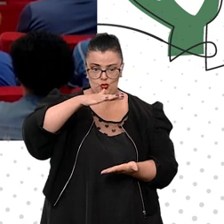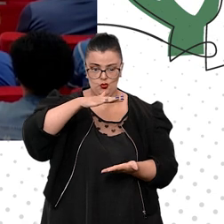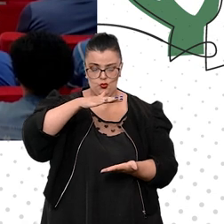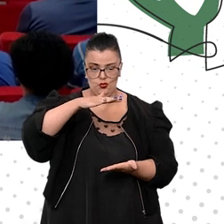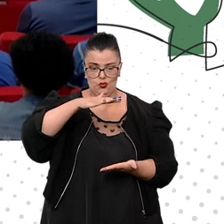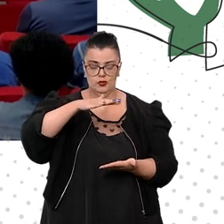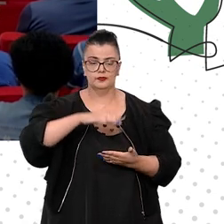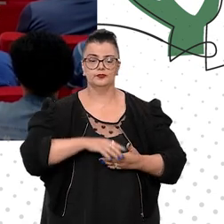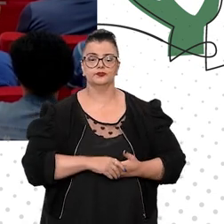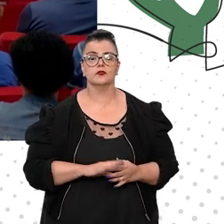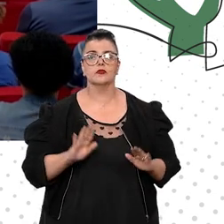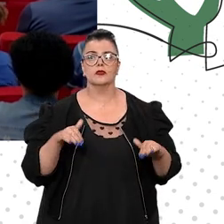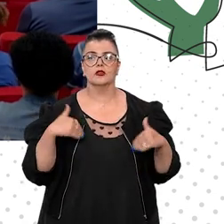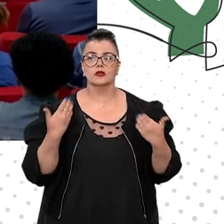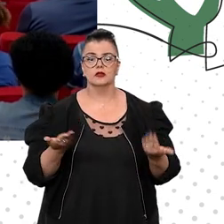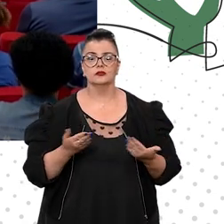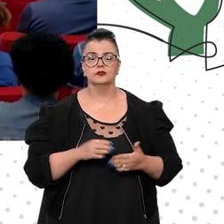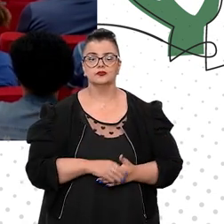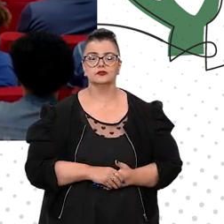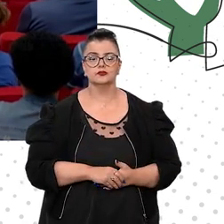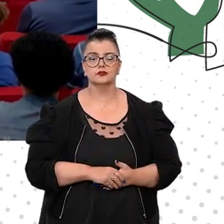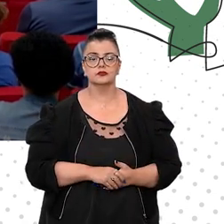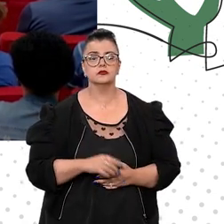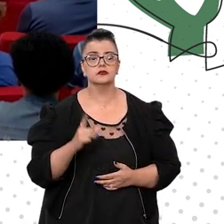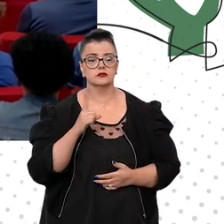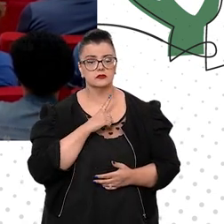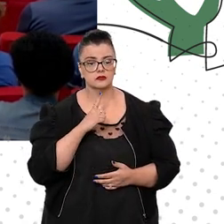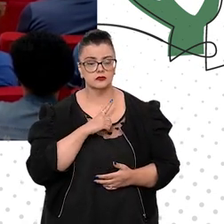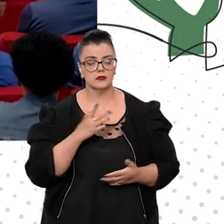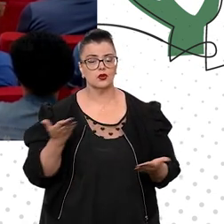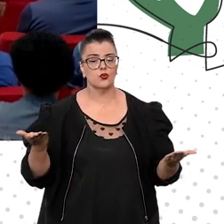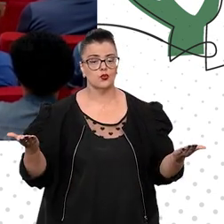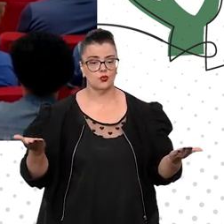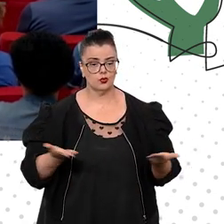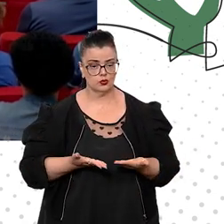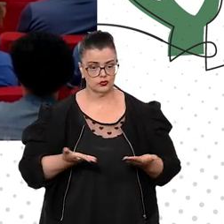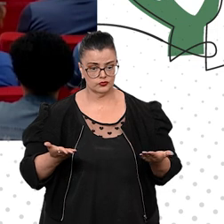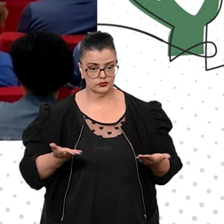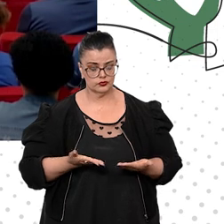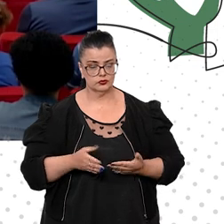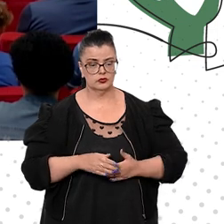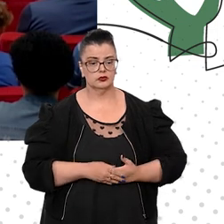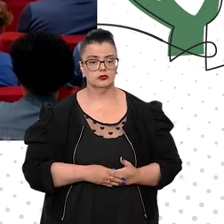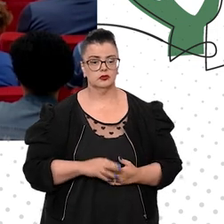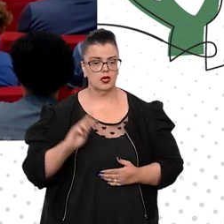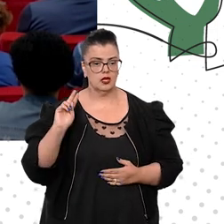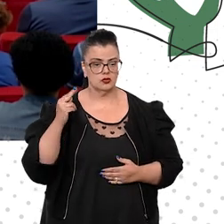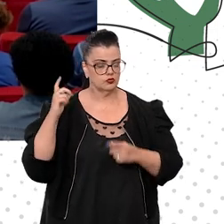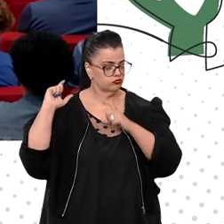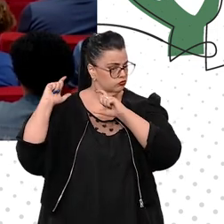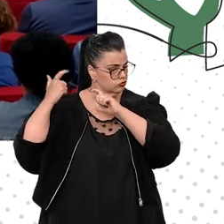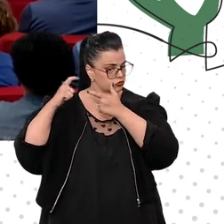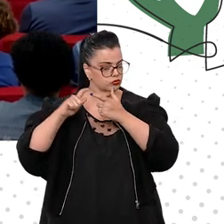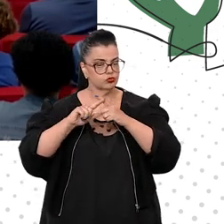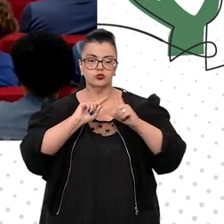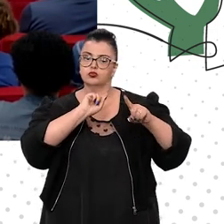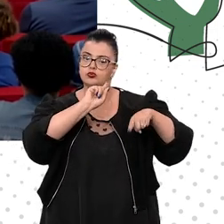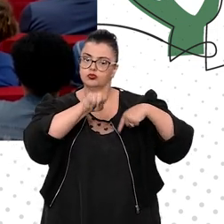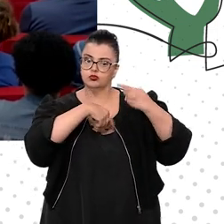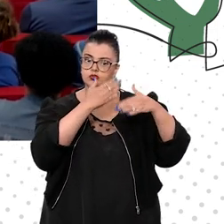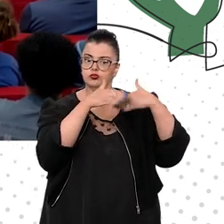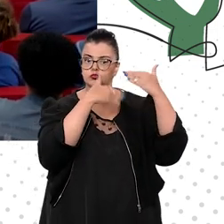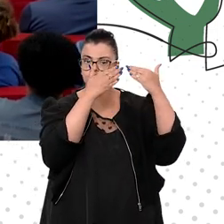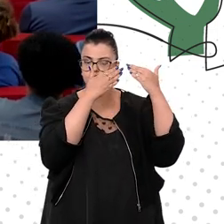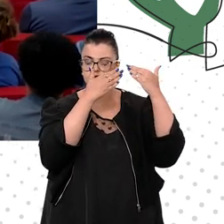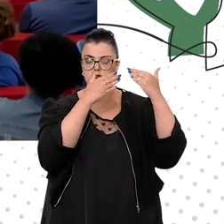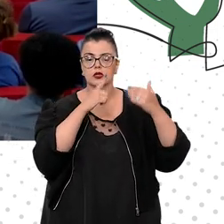Então, o que nós temos hoje aqui é uma história de sucesso. E o